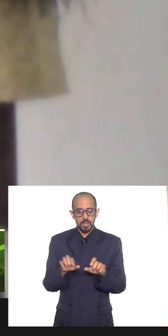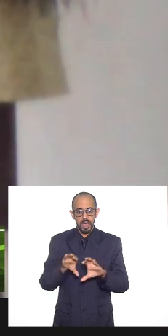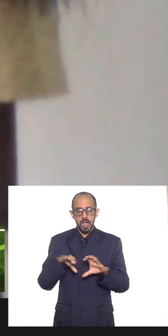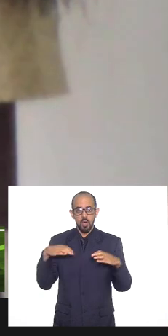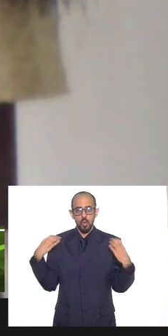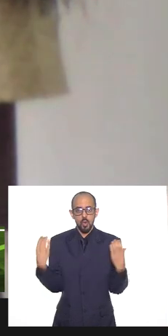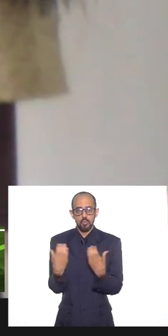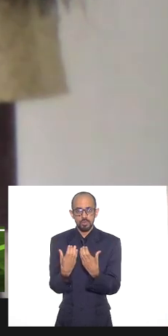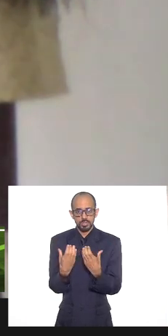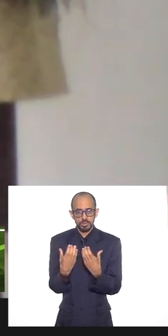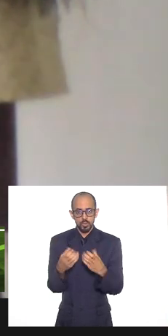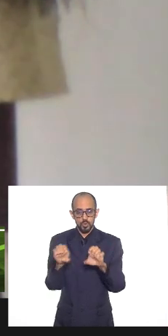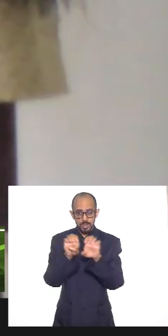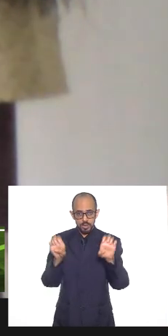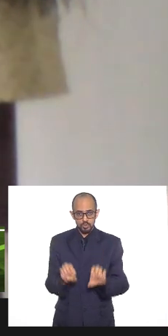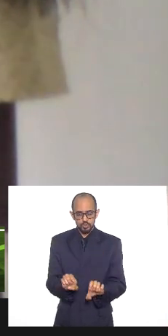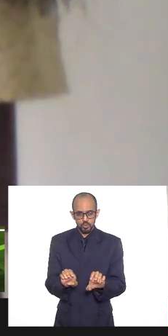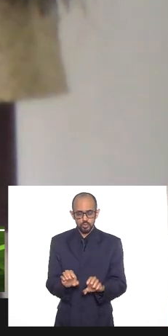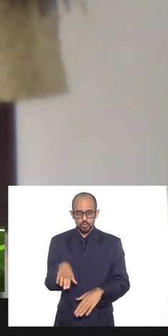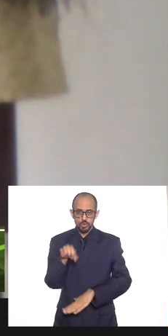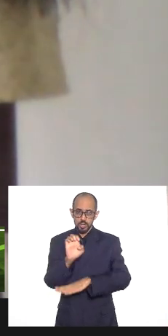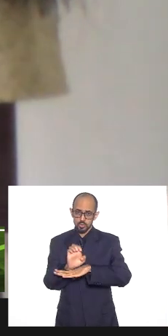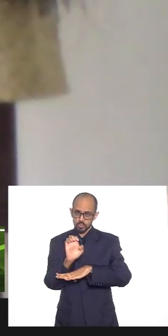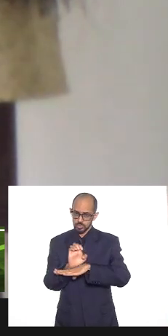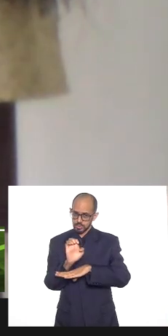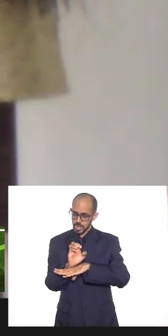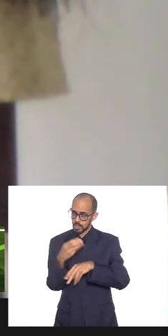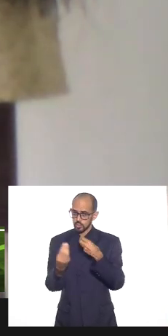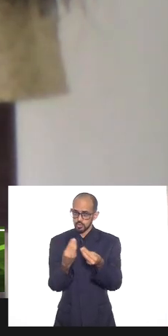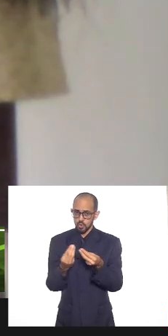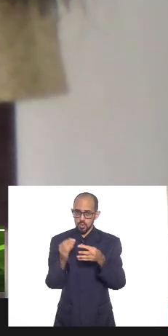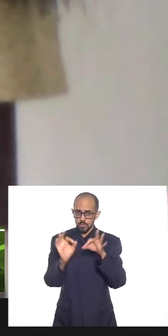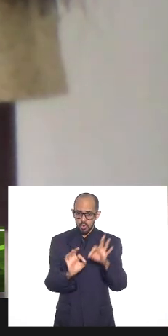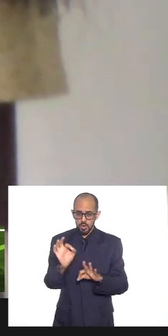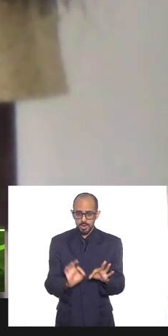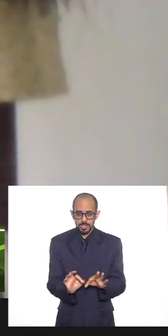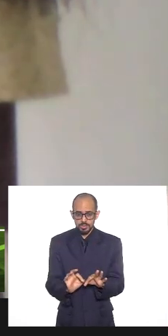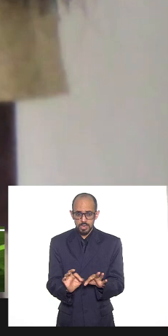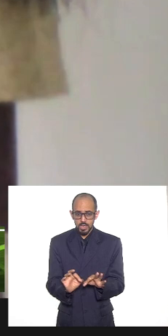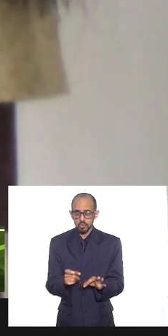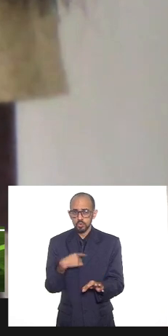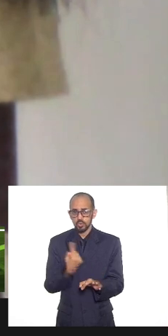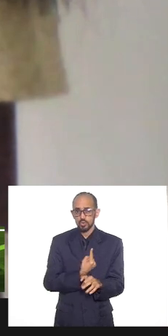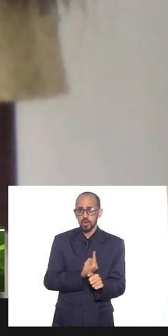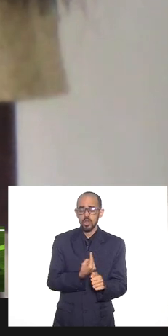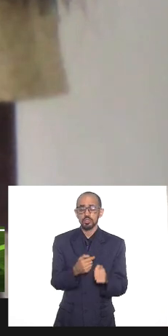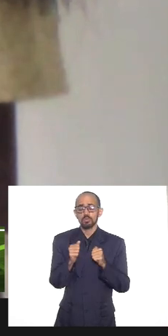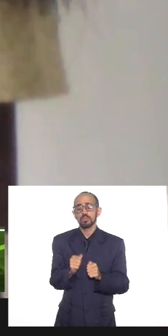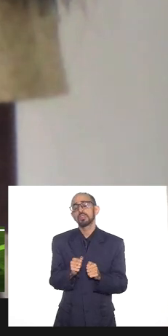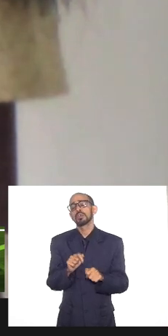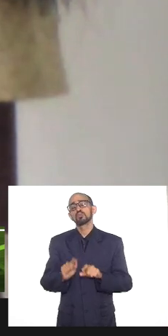a sua estrutura, como ele está organizado, a gente pode estar